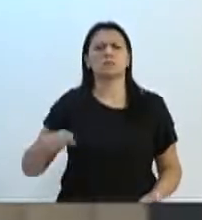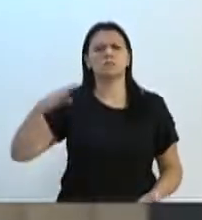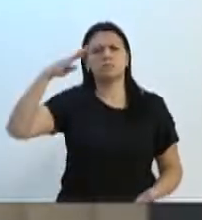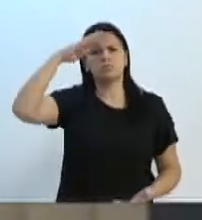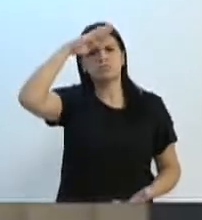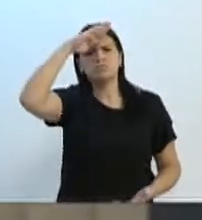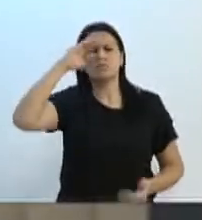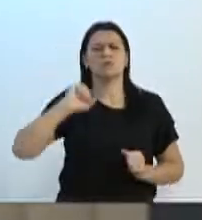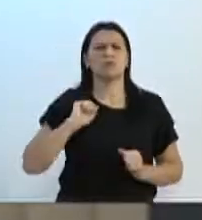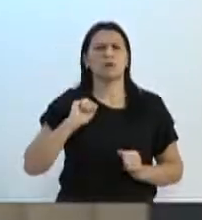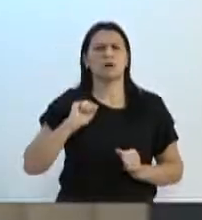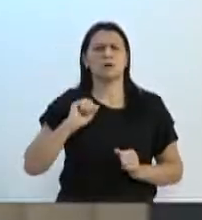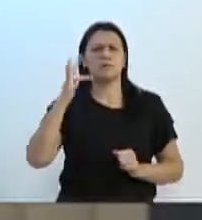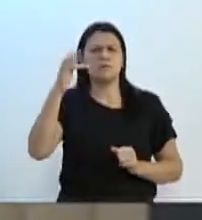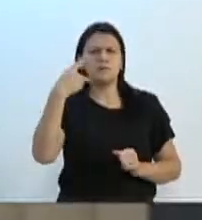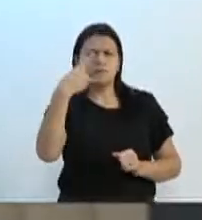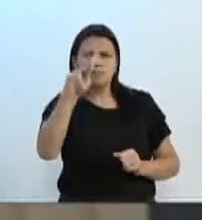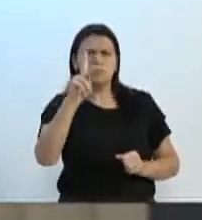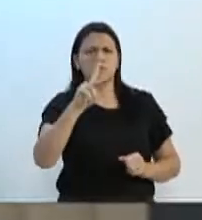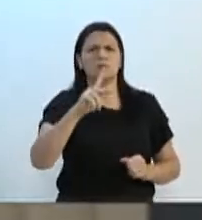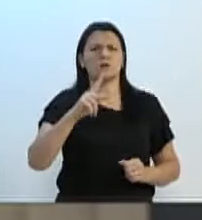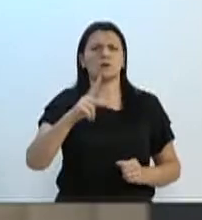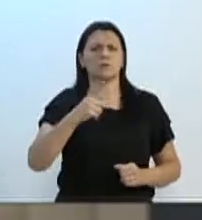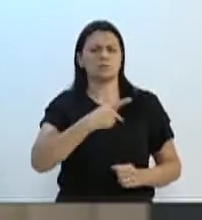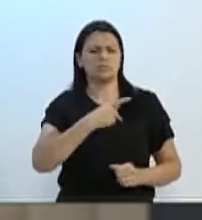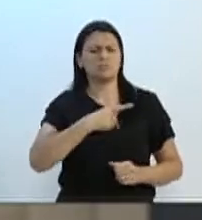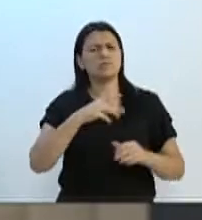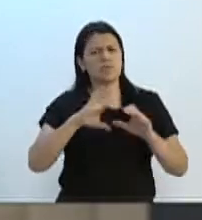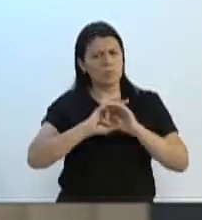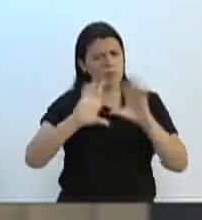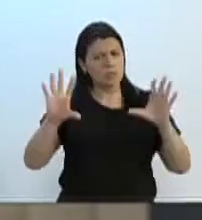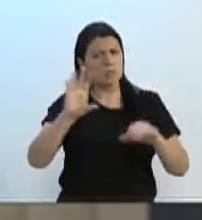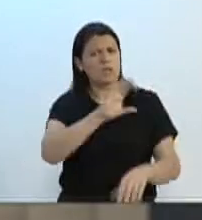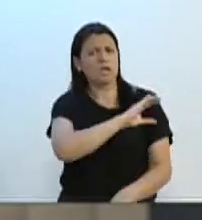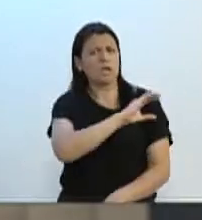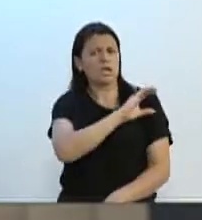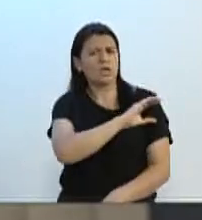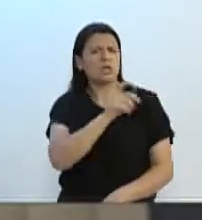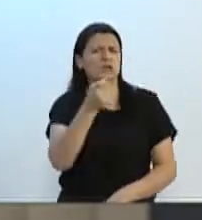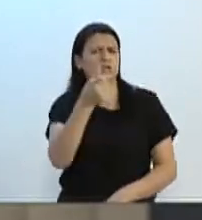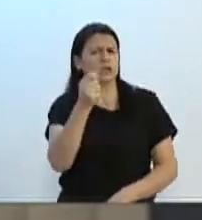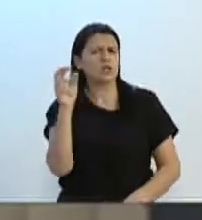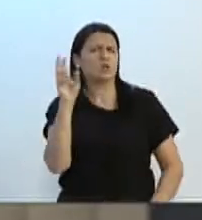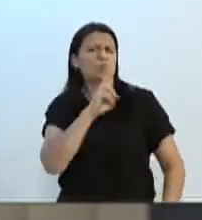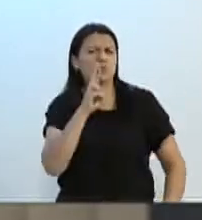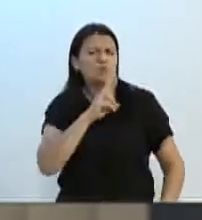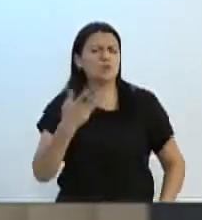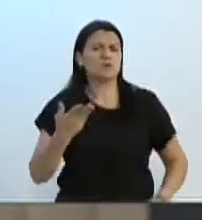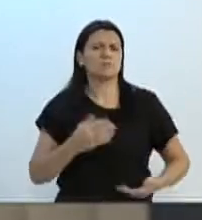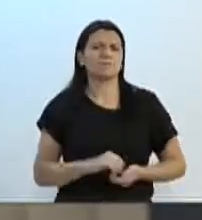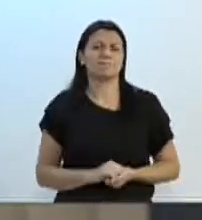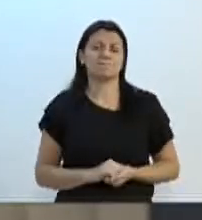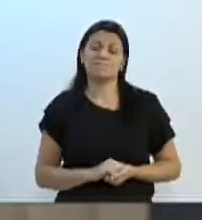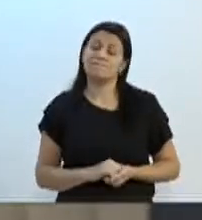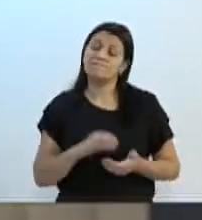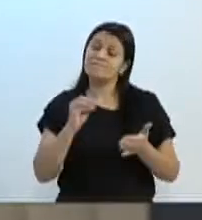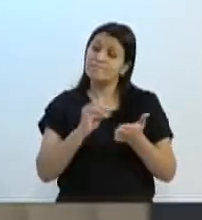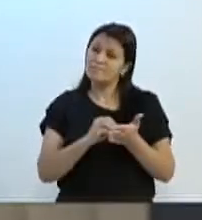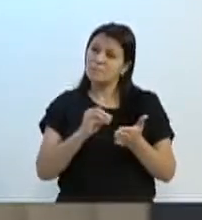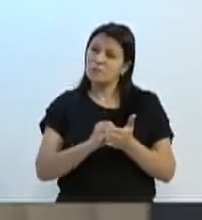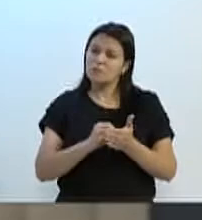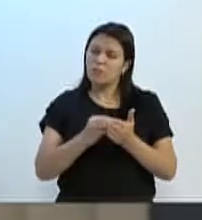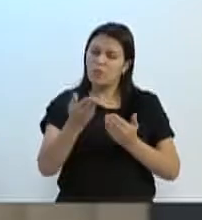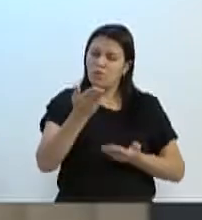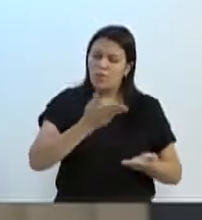partido futuramente, vamos liberar esse dinheiro para essas creches urgentemente. Faltou articulação